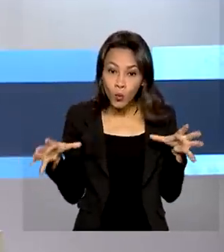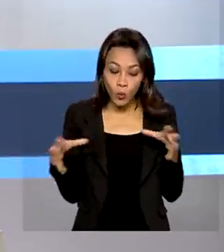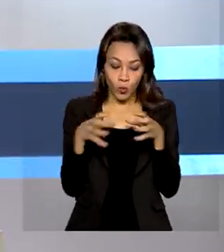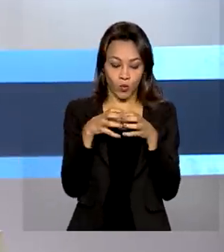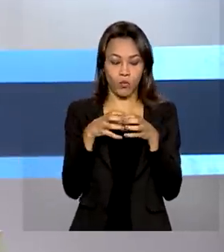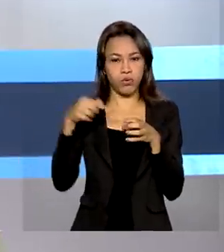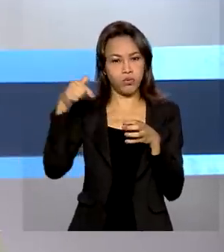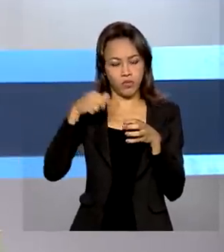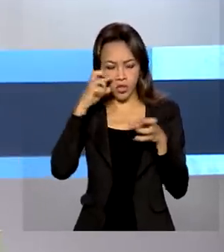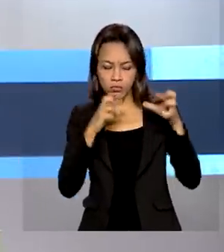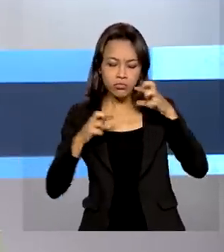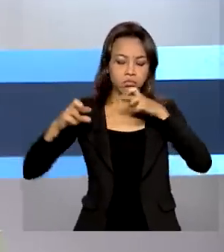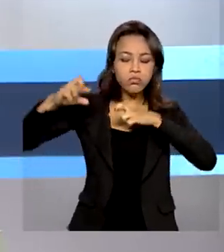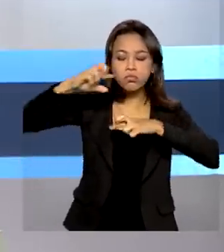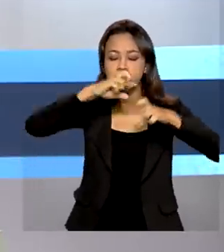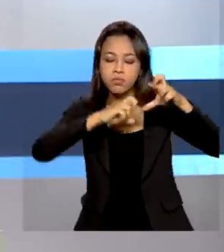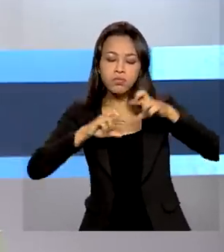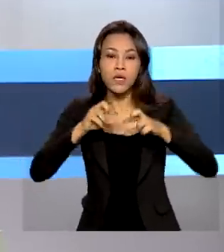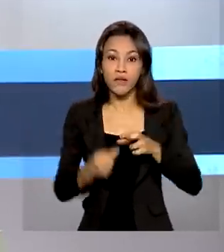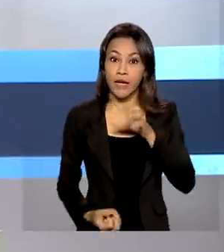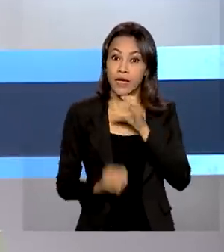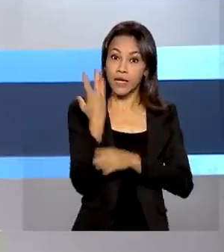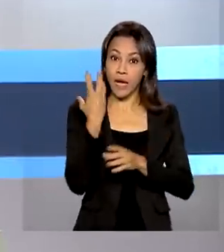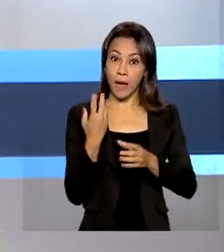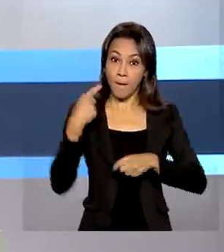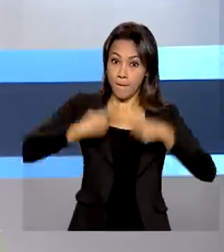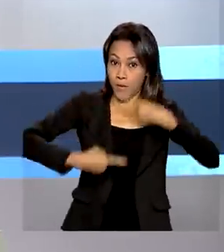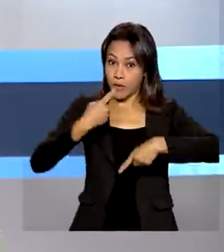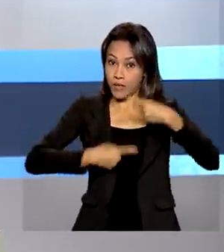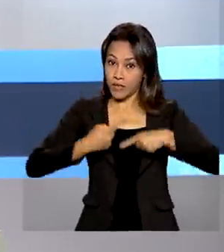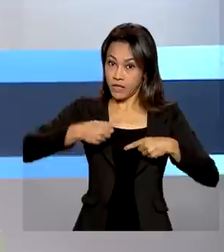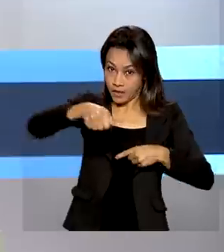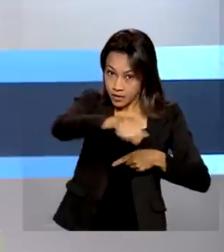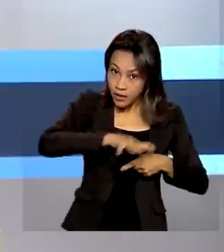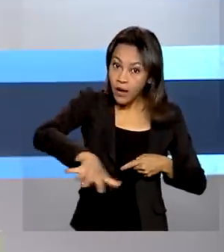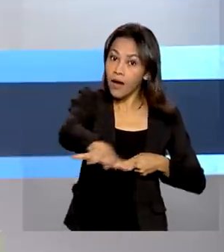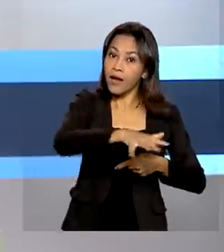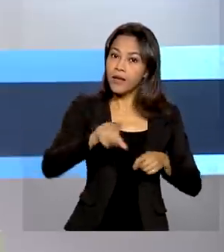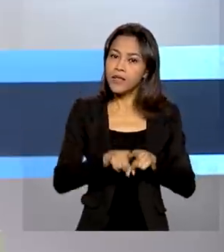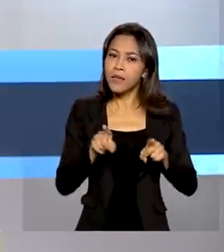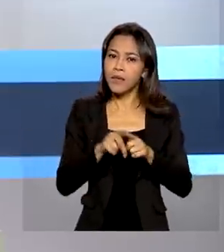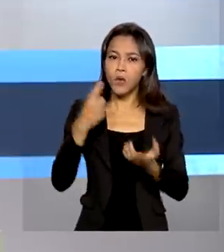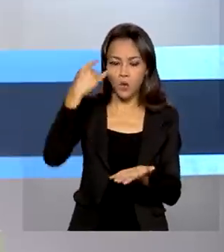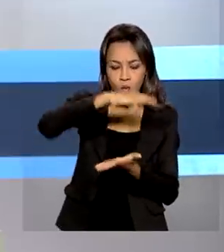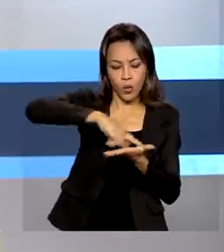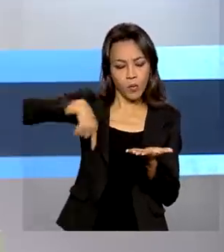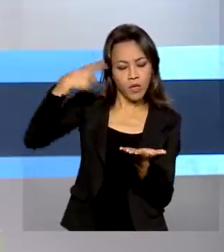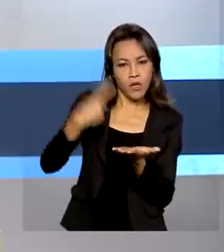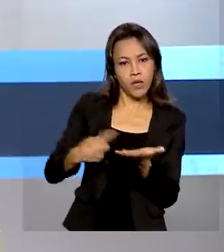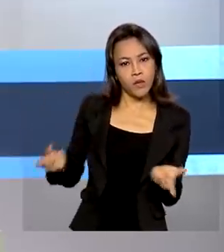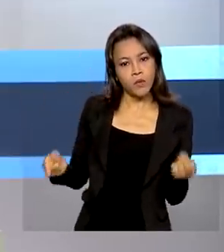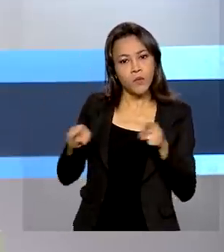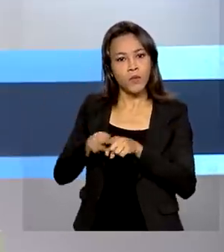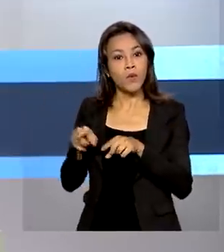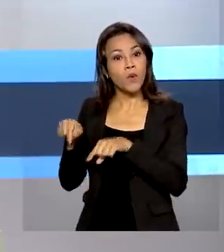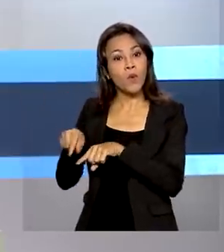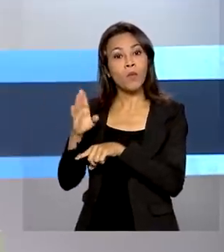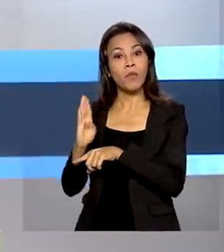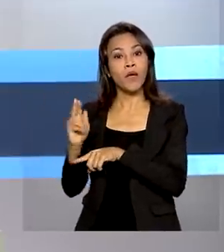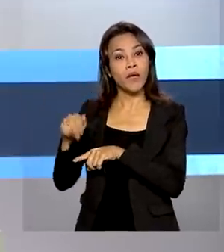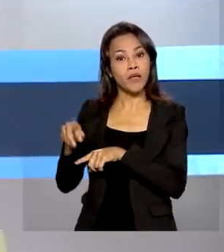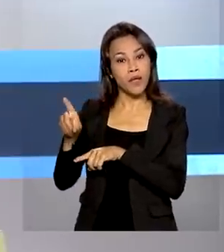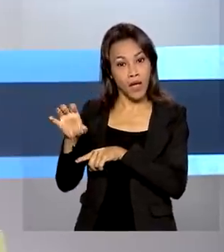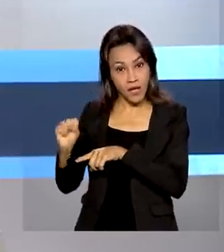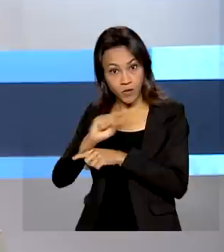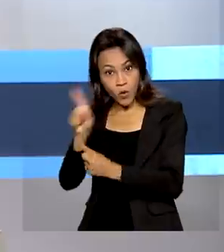da Mineração, que vai promover políticas públicas para o setor. E também um acordo de cooperação com o BNDES, com a meta de propor